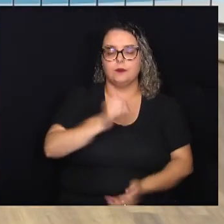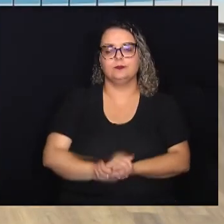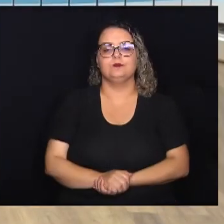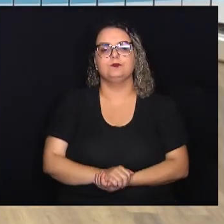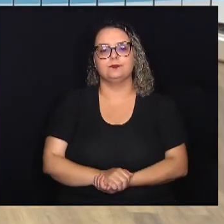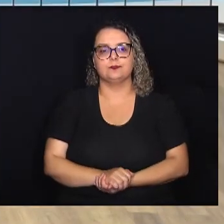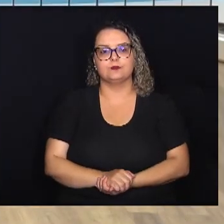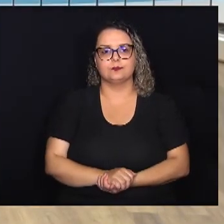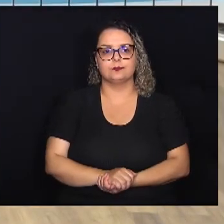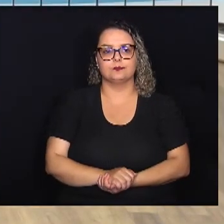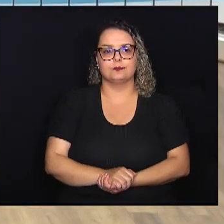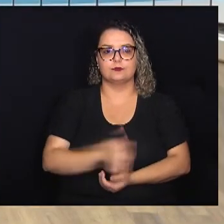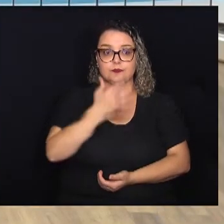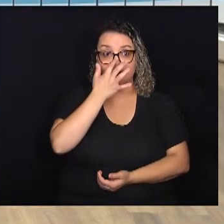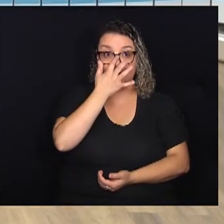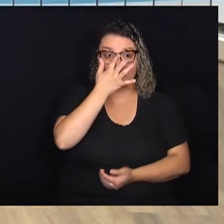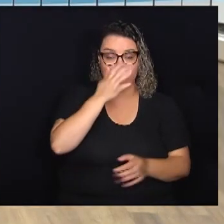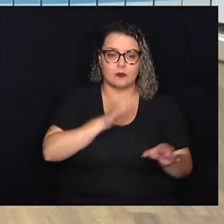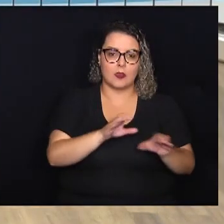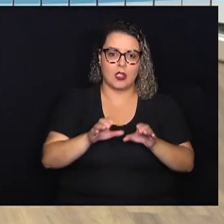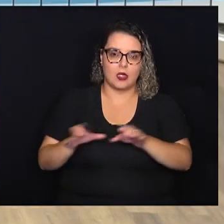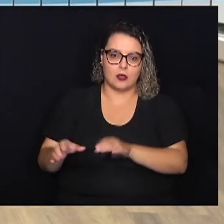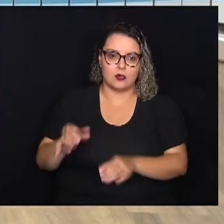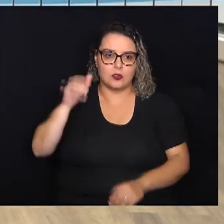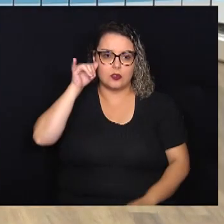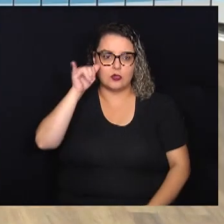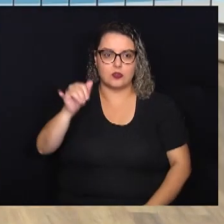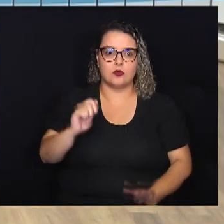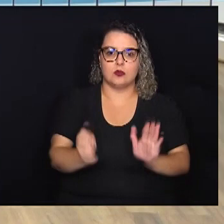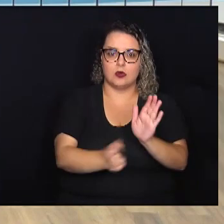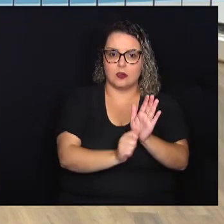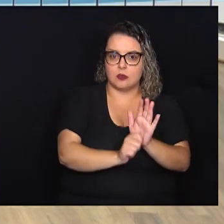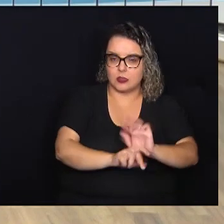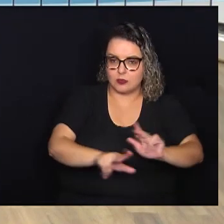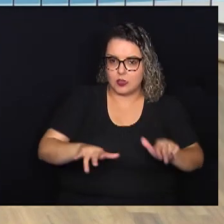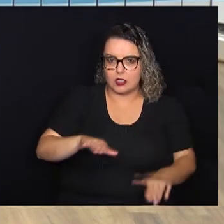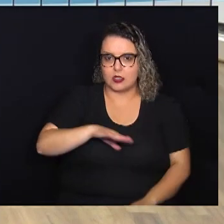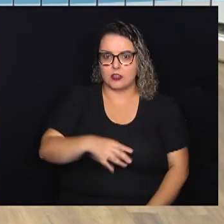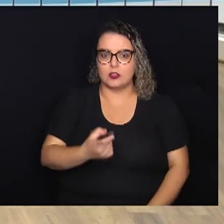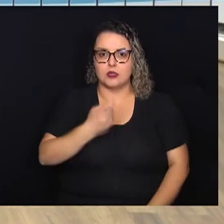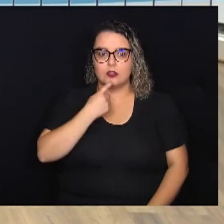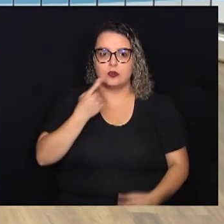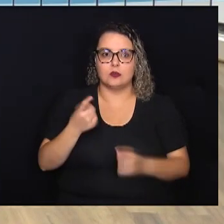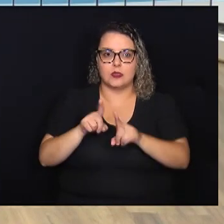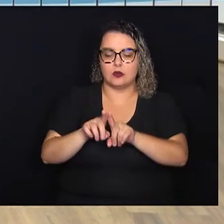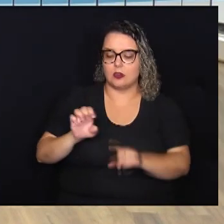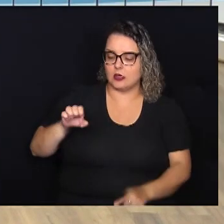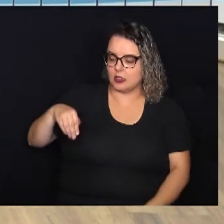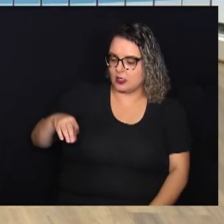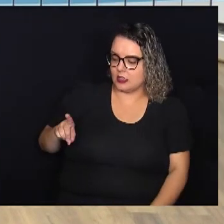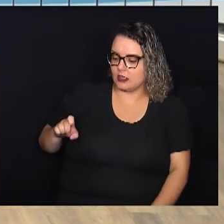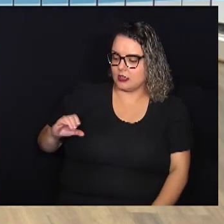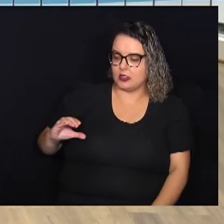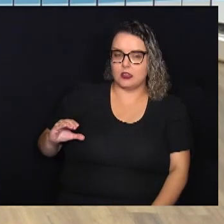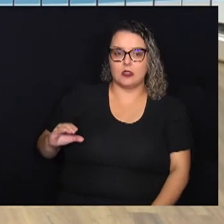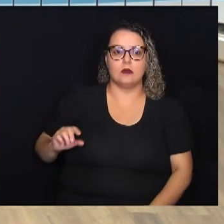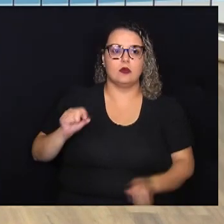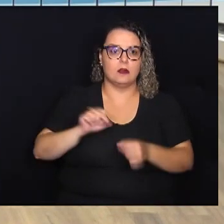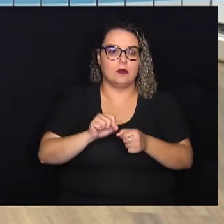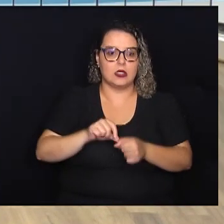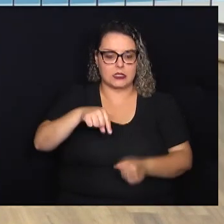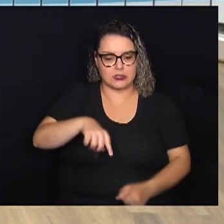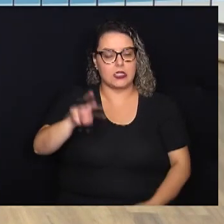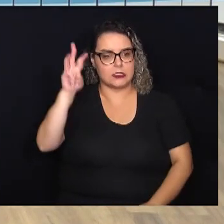A Coordenadoria de Prevenção às Drogas de Campinas em parceria com a Indec vai realizar nesta terça